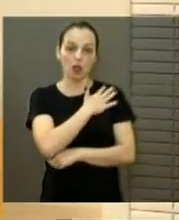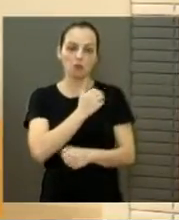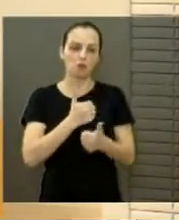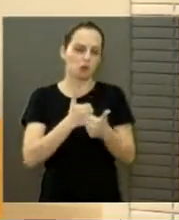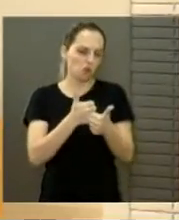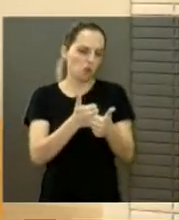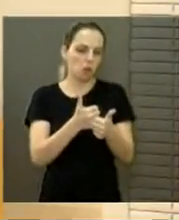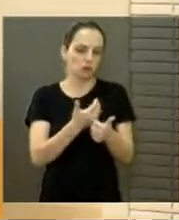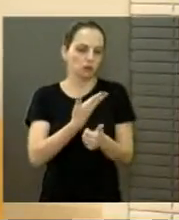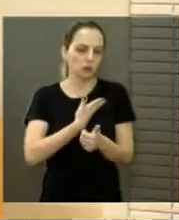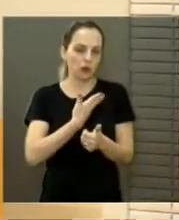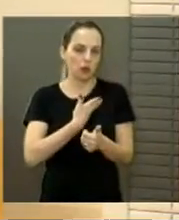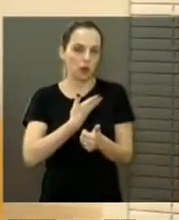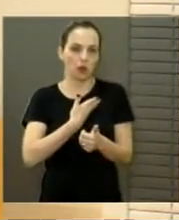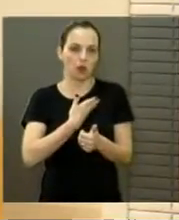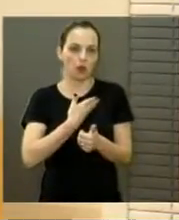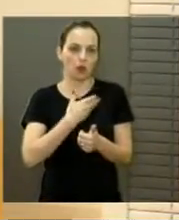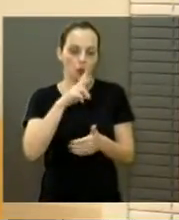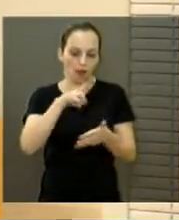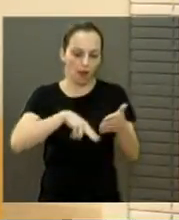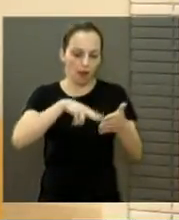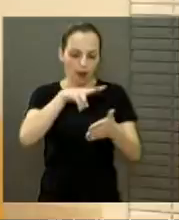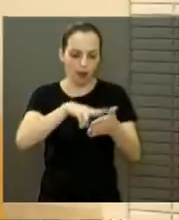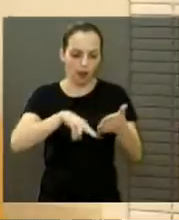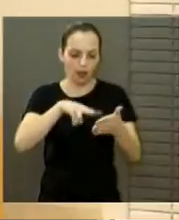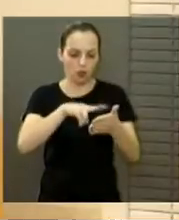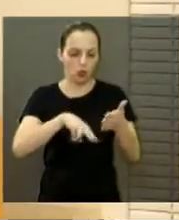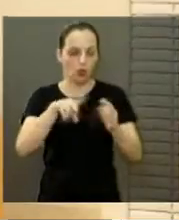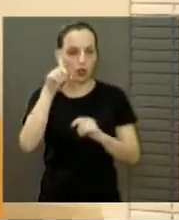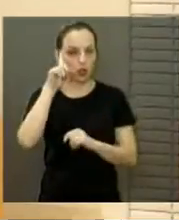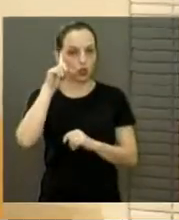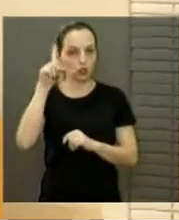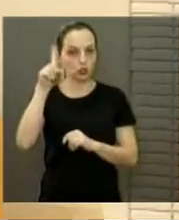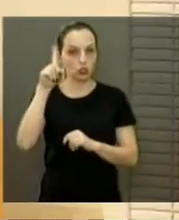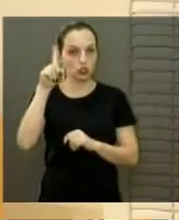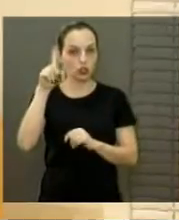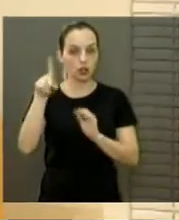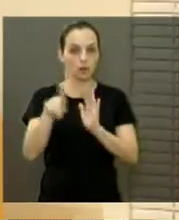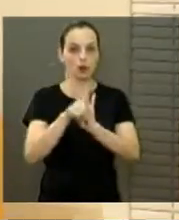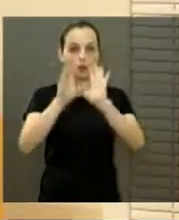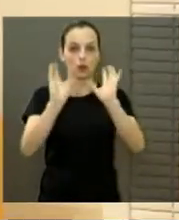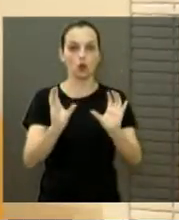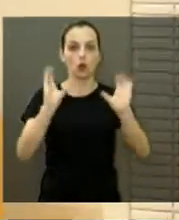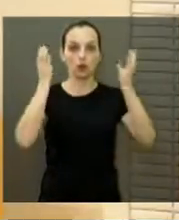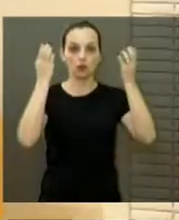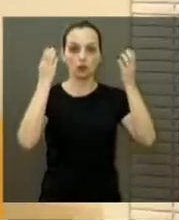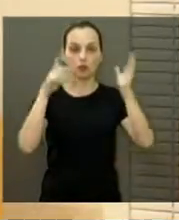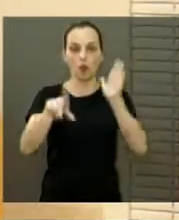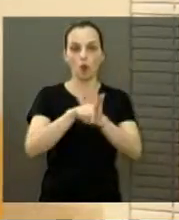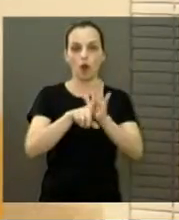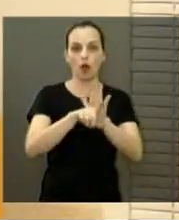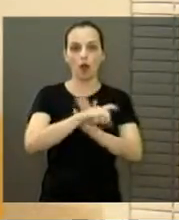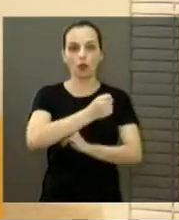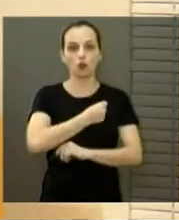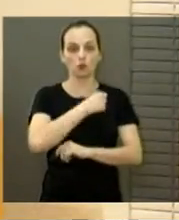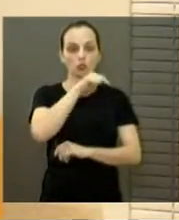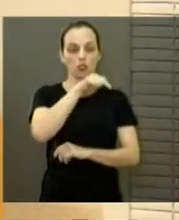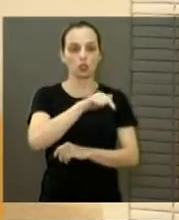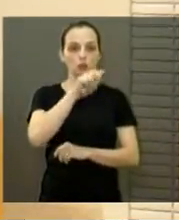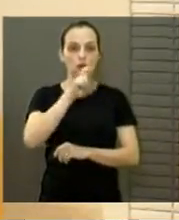fazendo a leitura do dia alusivo à Lei Municipal 7